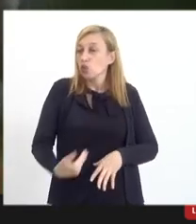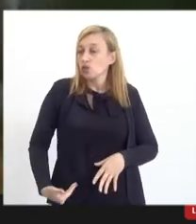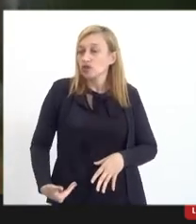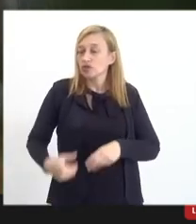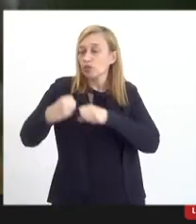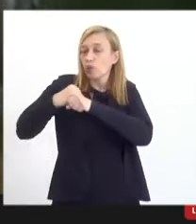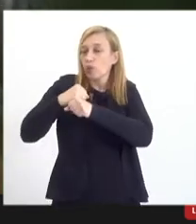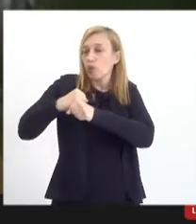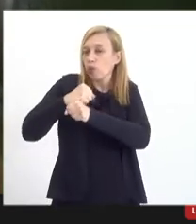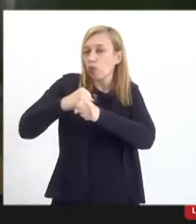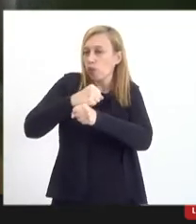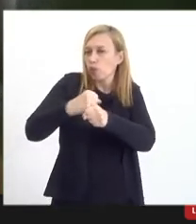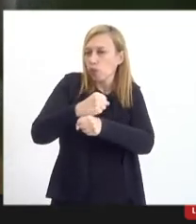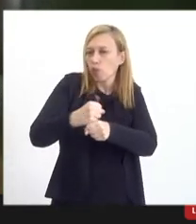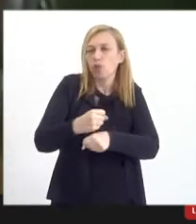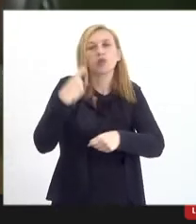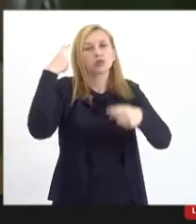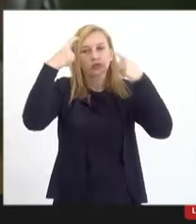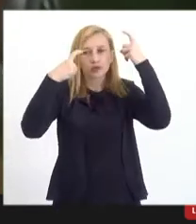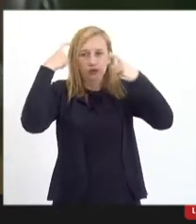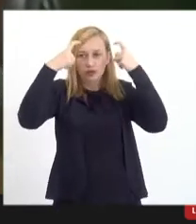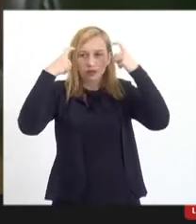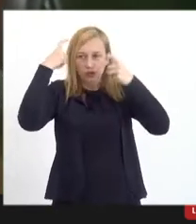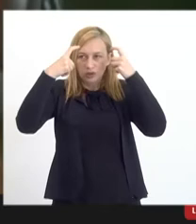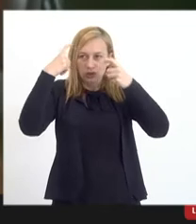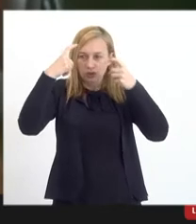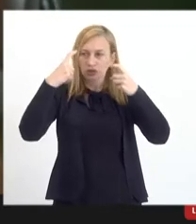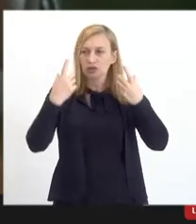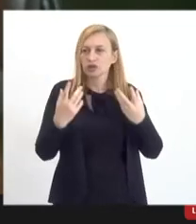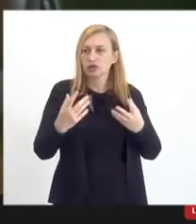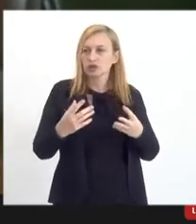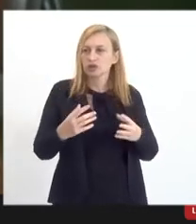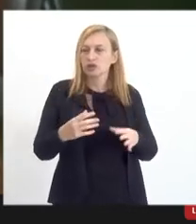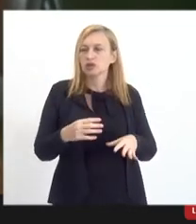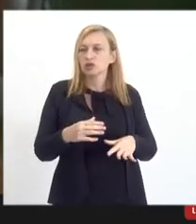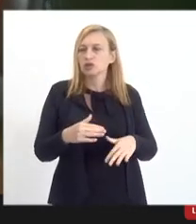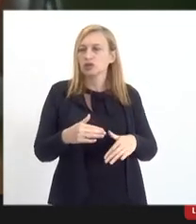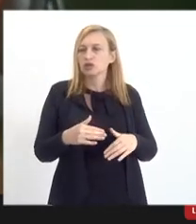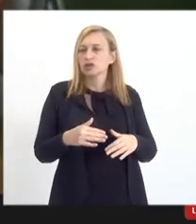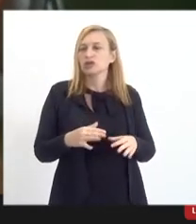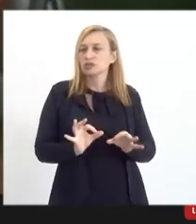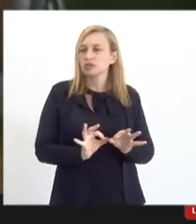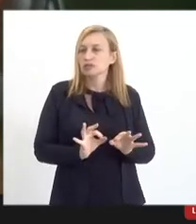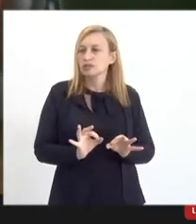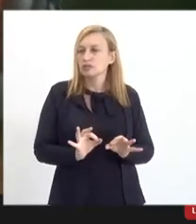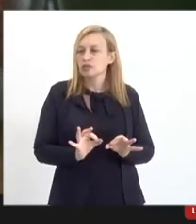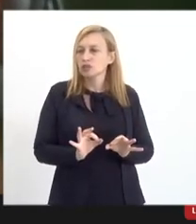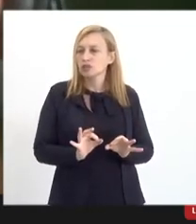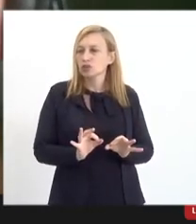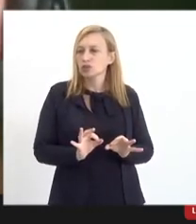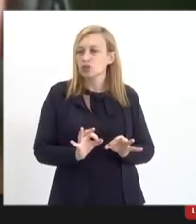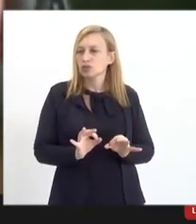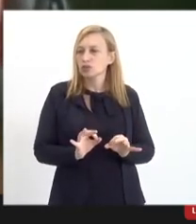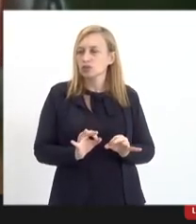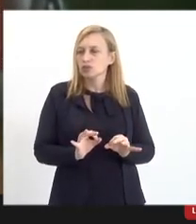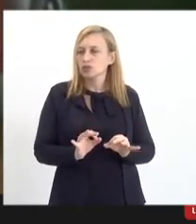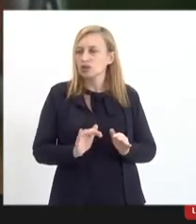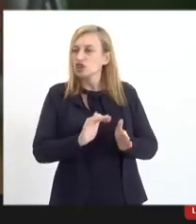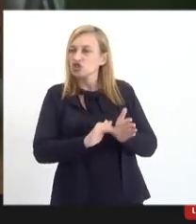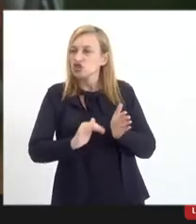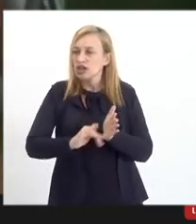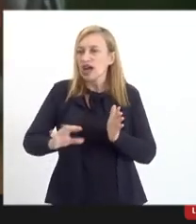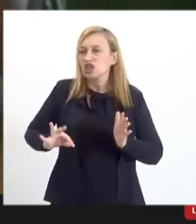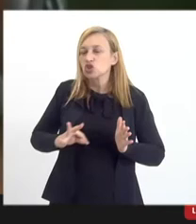décadas se preocuparam em remover todas as armadilhas